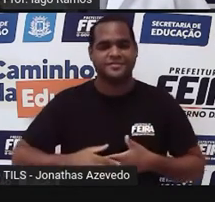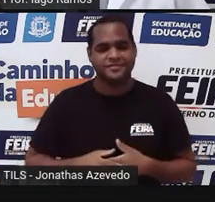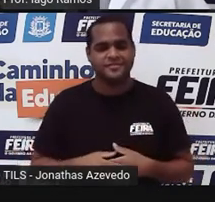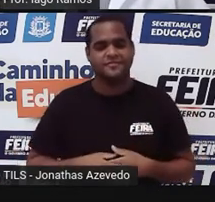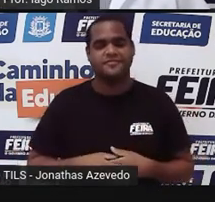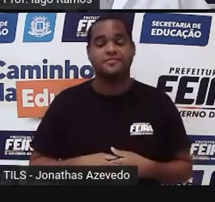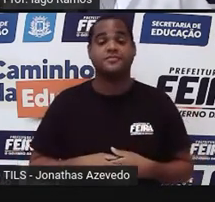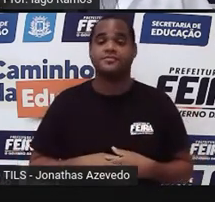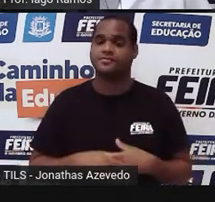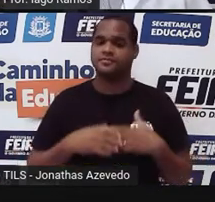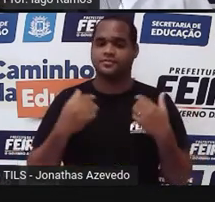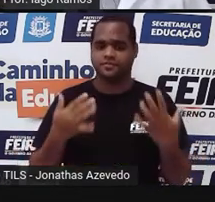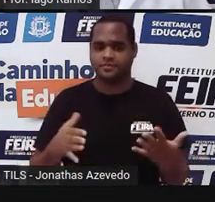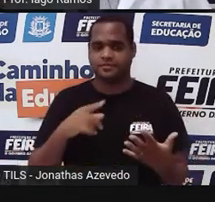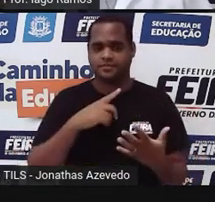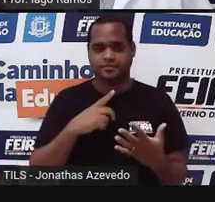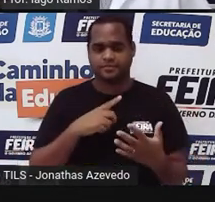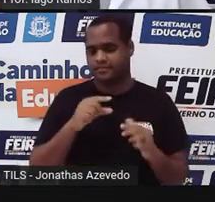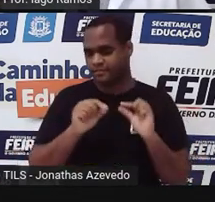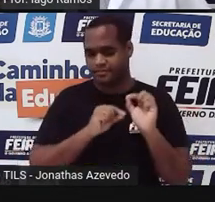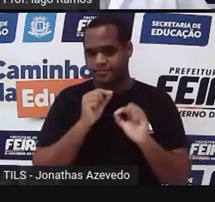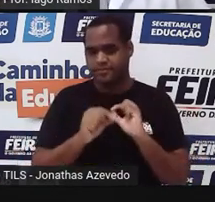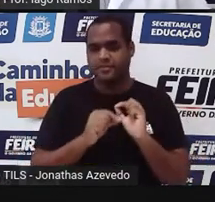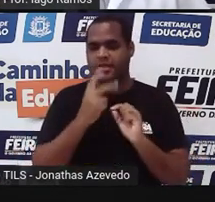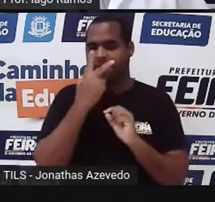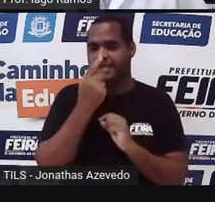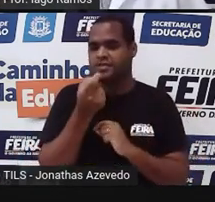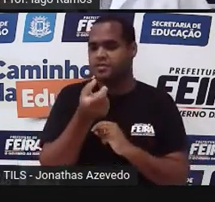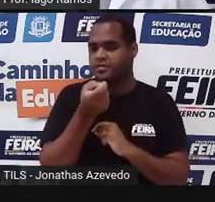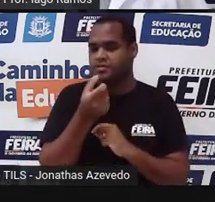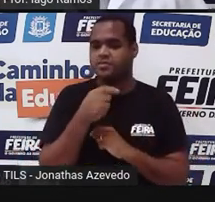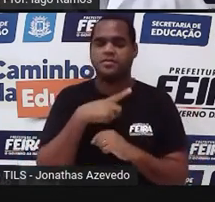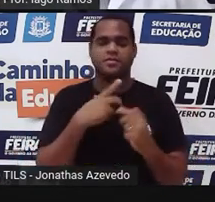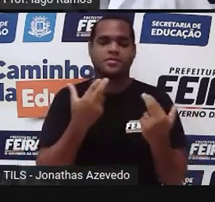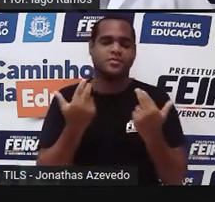Então, sua figura vai ficar próxima disso daí.